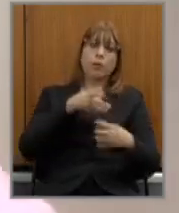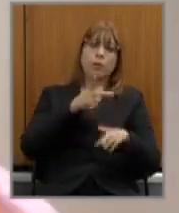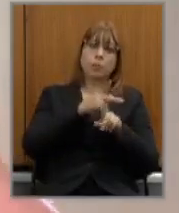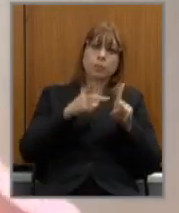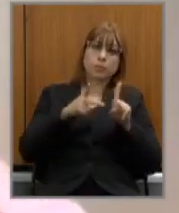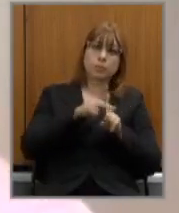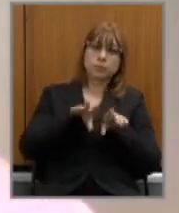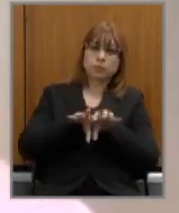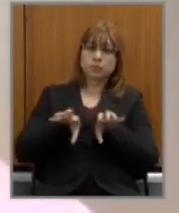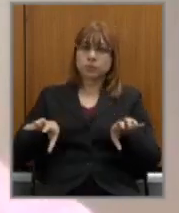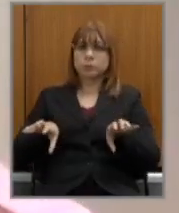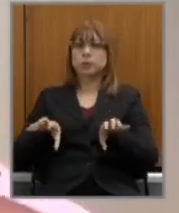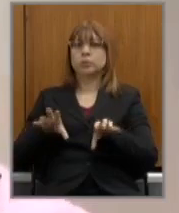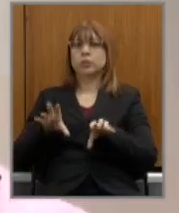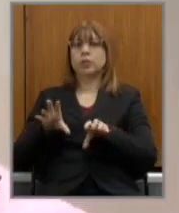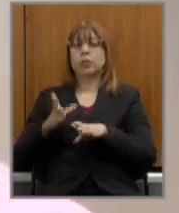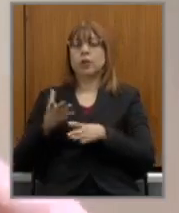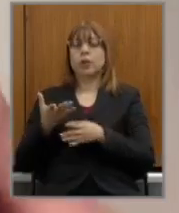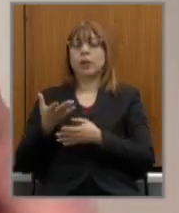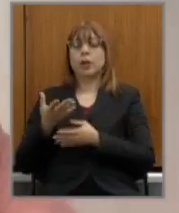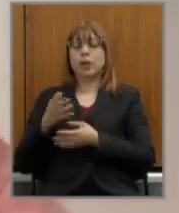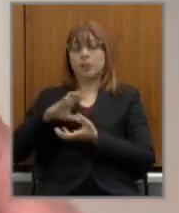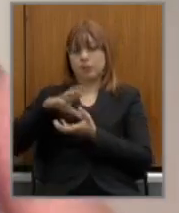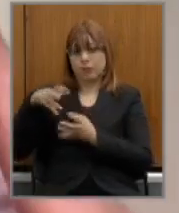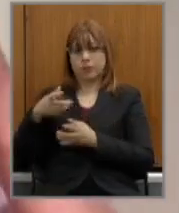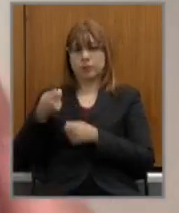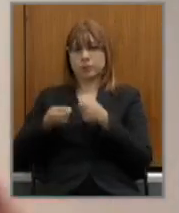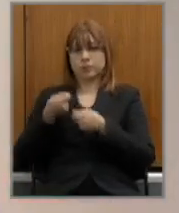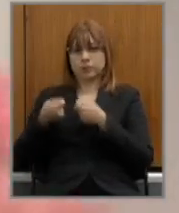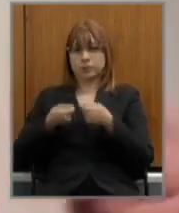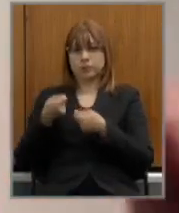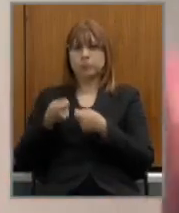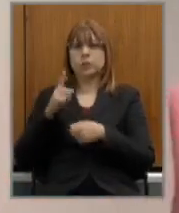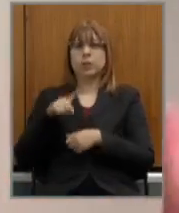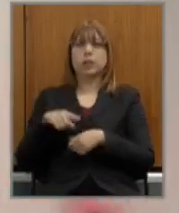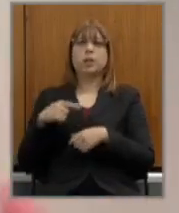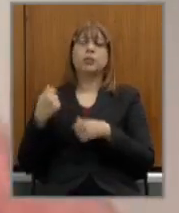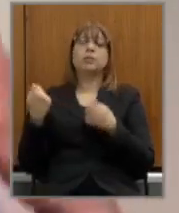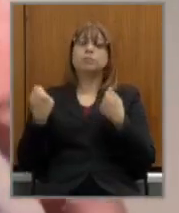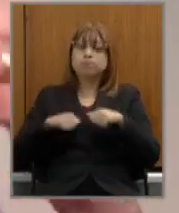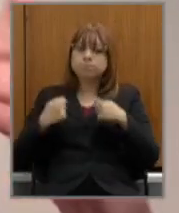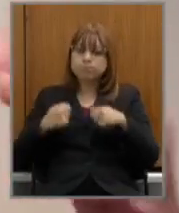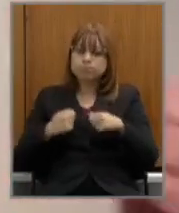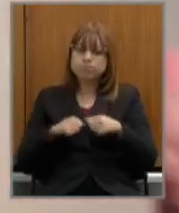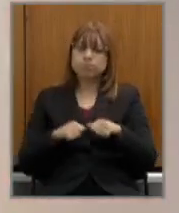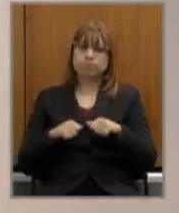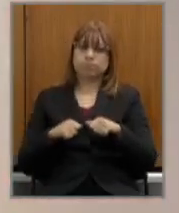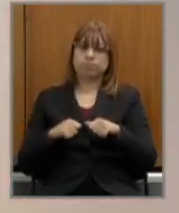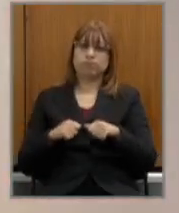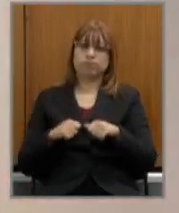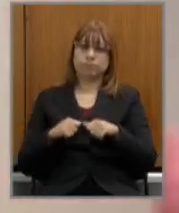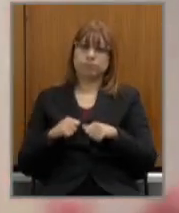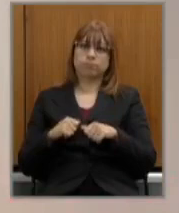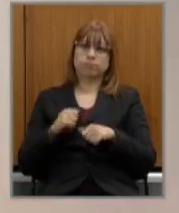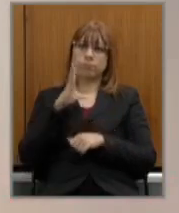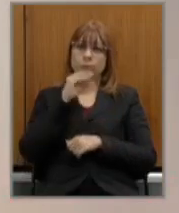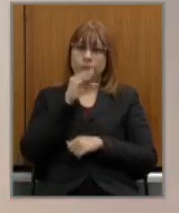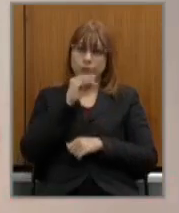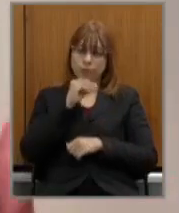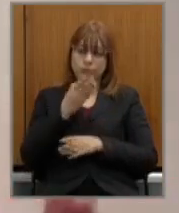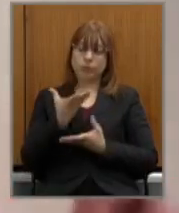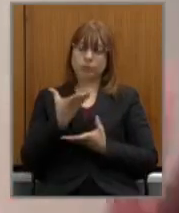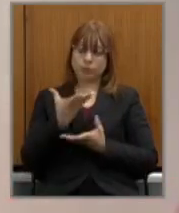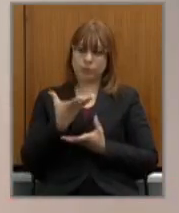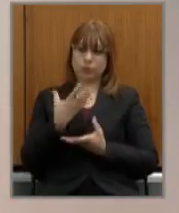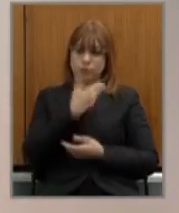como se não tivesse destaque mas era a grande reivindicação o grande anseio do servidor ou o primeiro